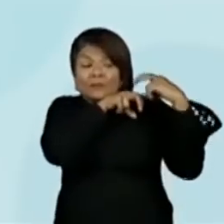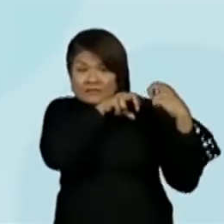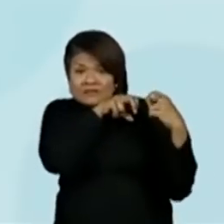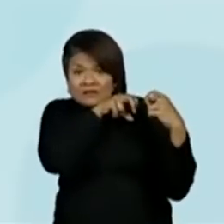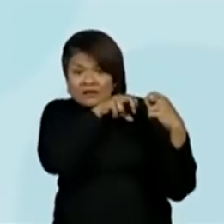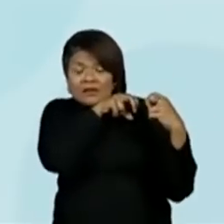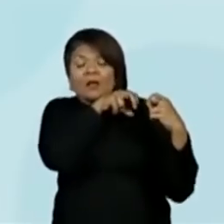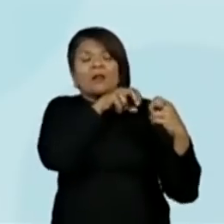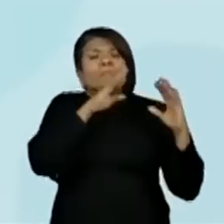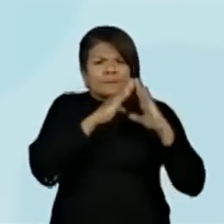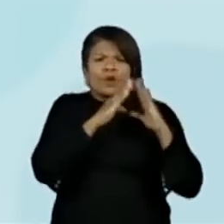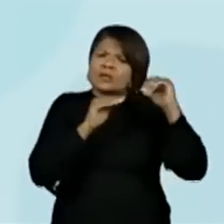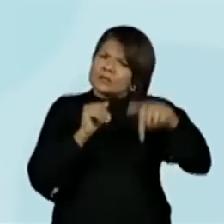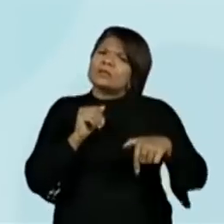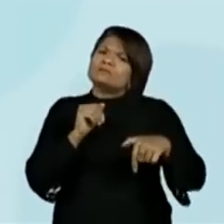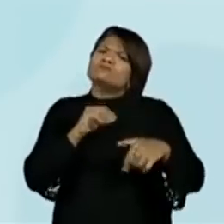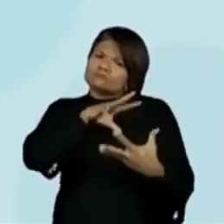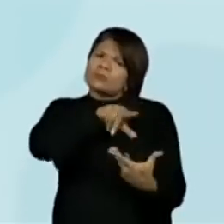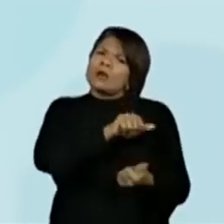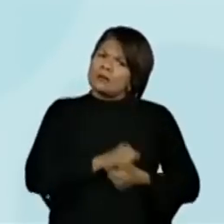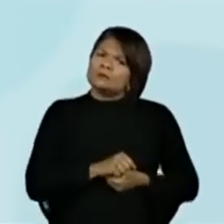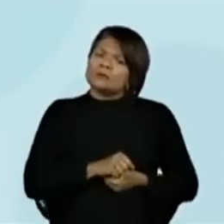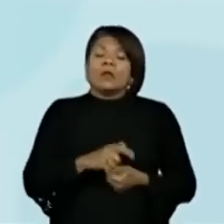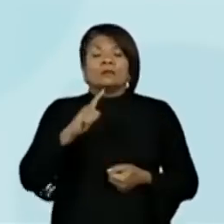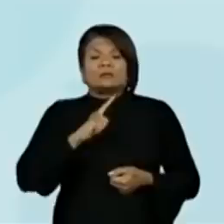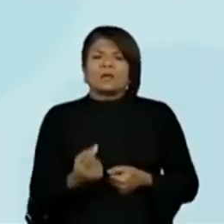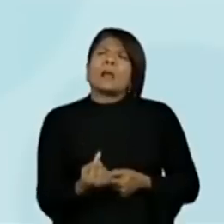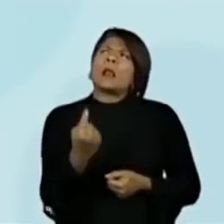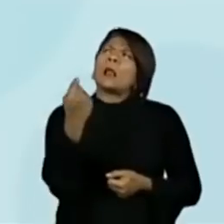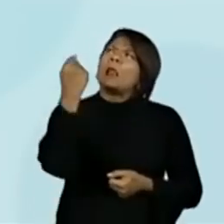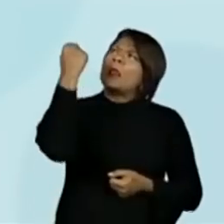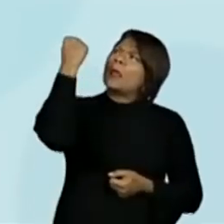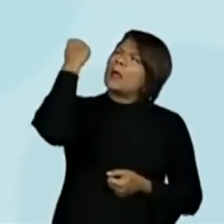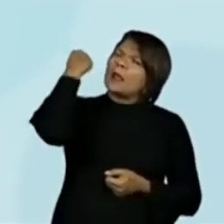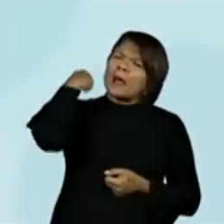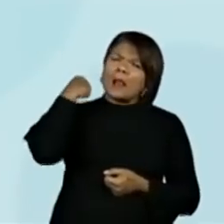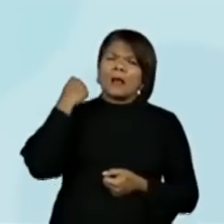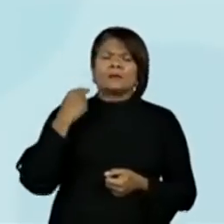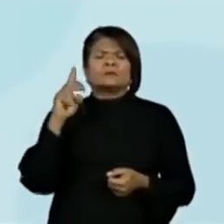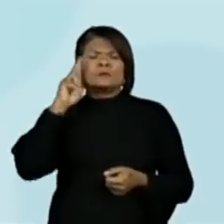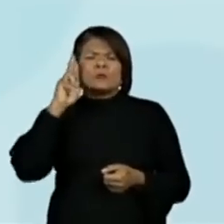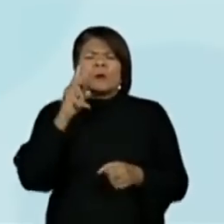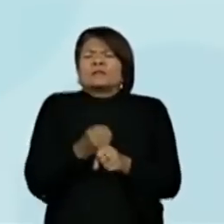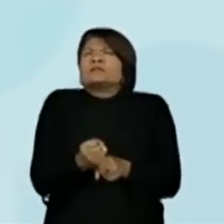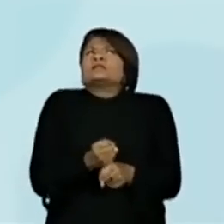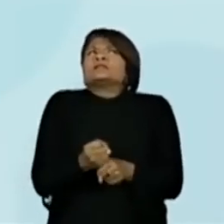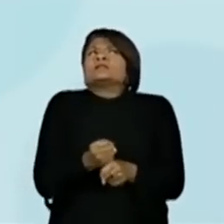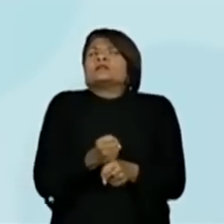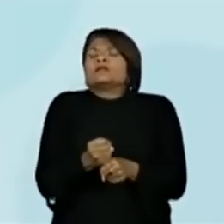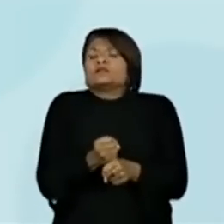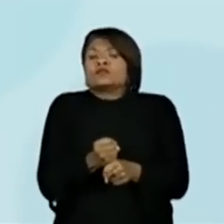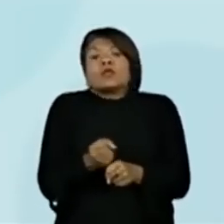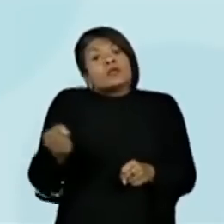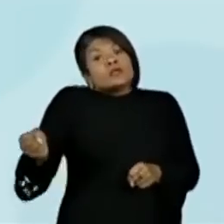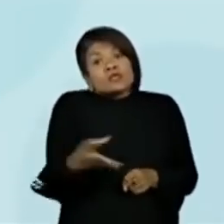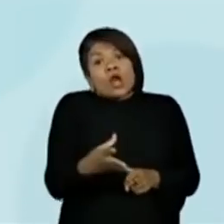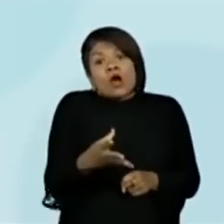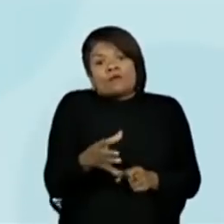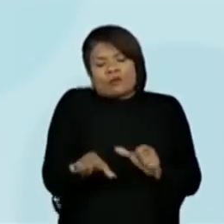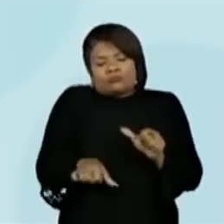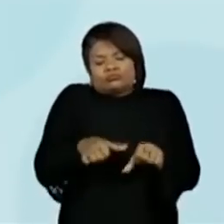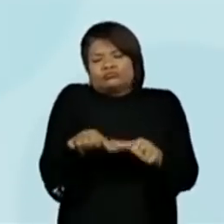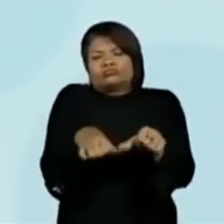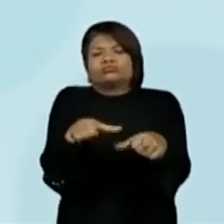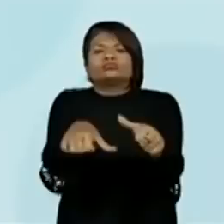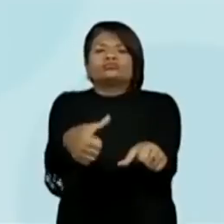planeta. Assim, existem as primitivas, verdadeiras relíquias históricas e as modernas. As